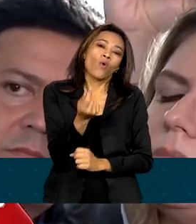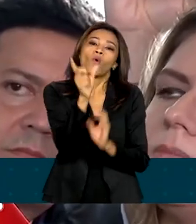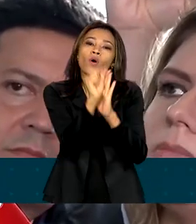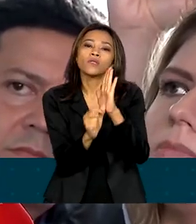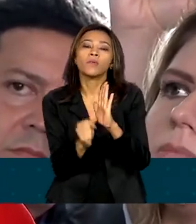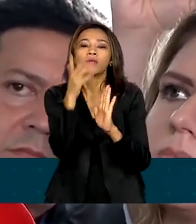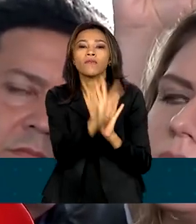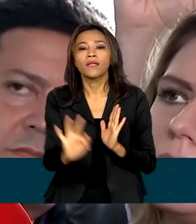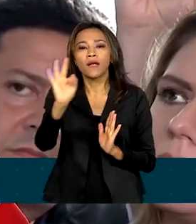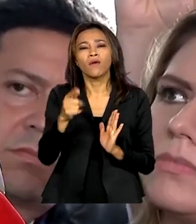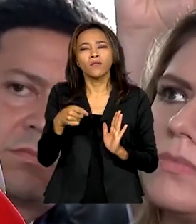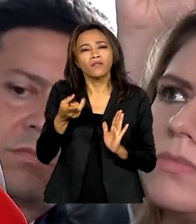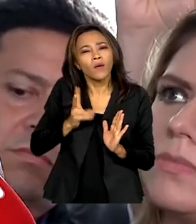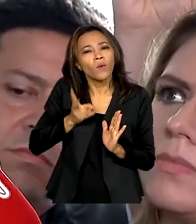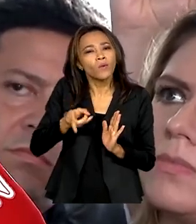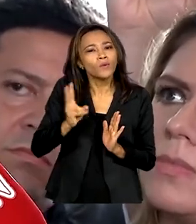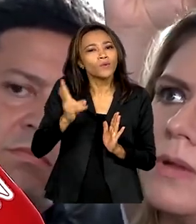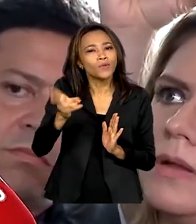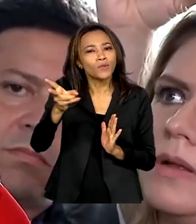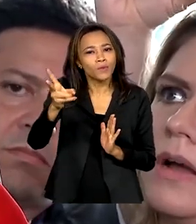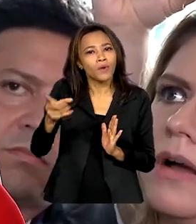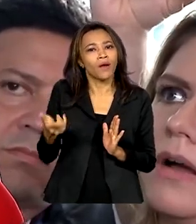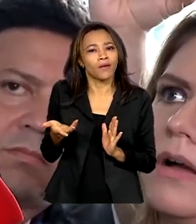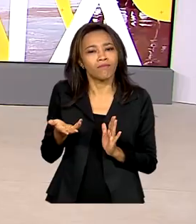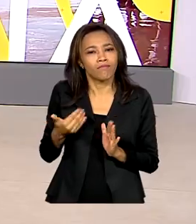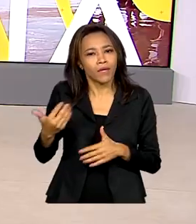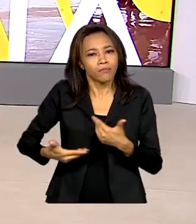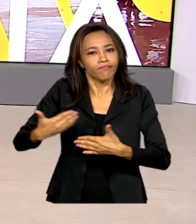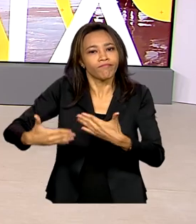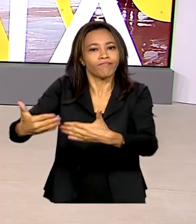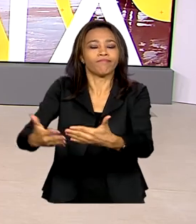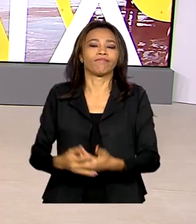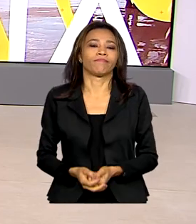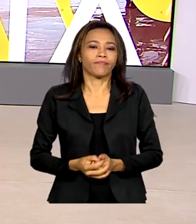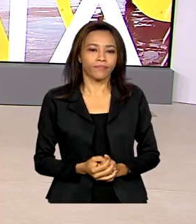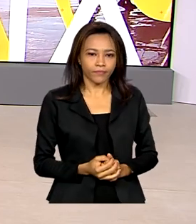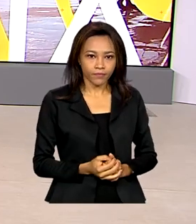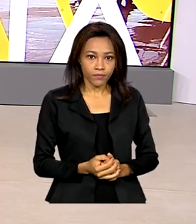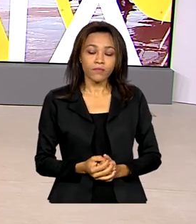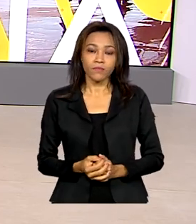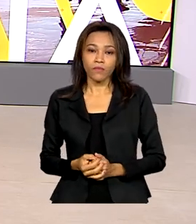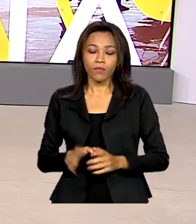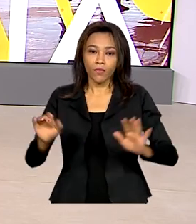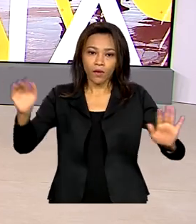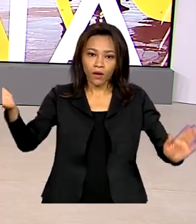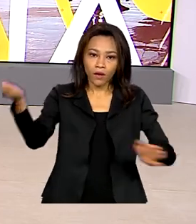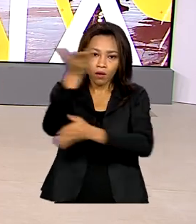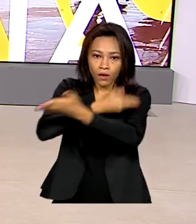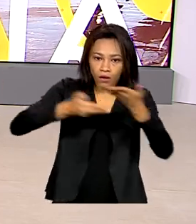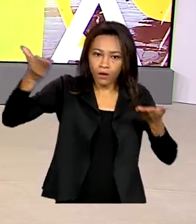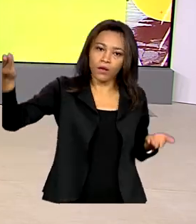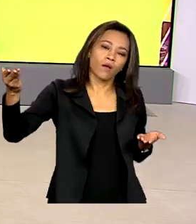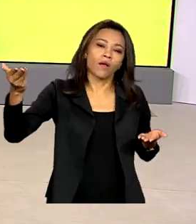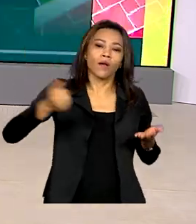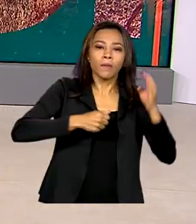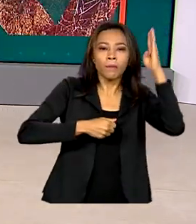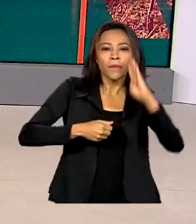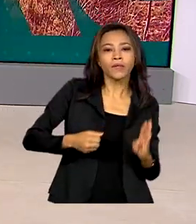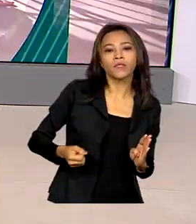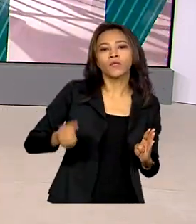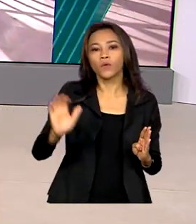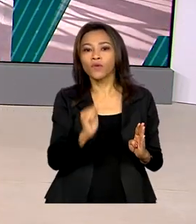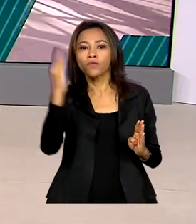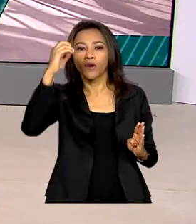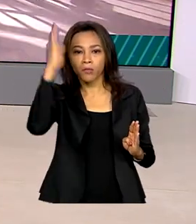prosseguir harmonizando a política fiscal com a monetária. As trocas comerciais do Brasil com o exterior fecharam